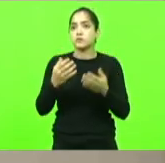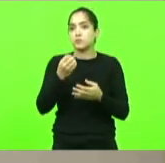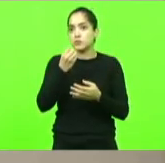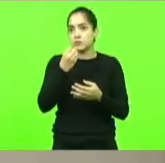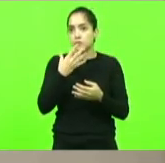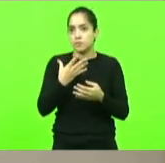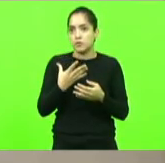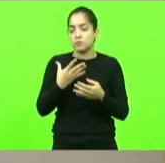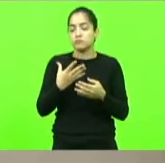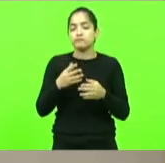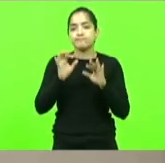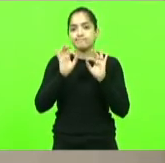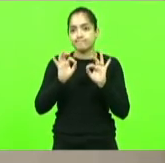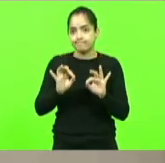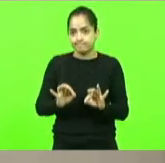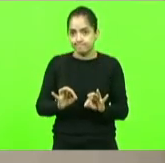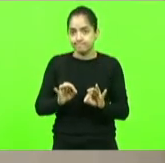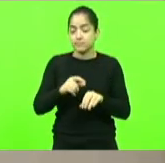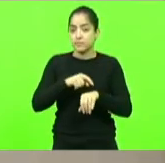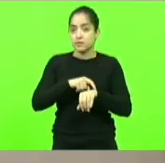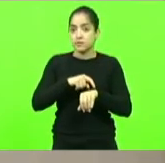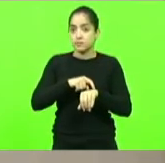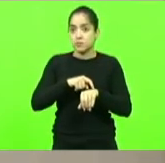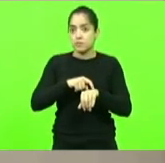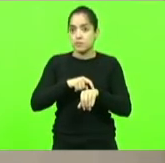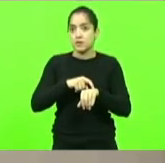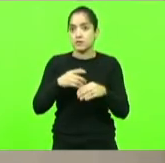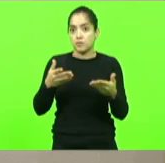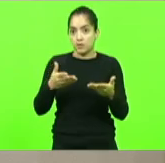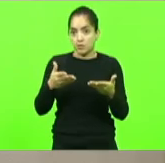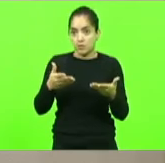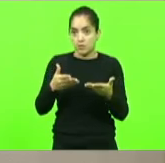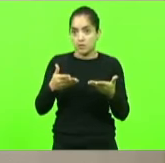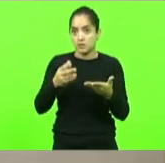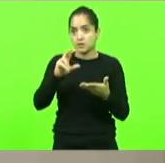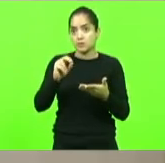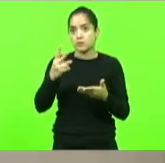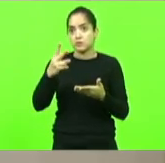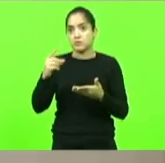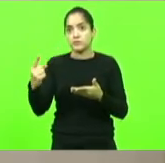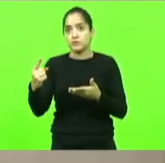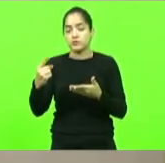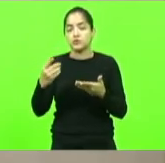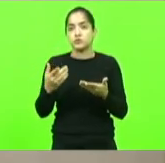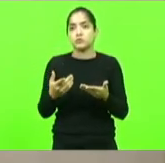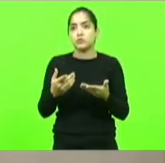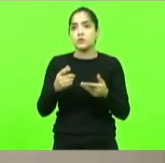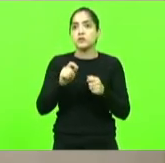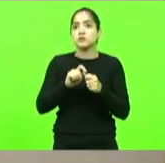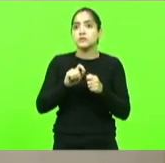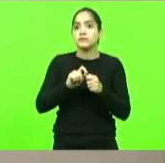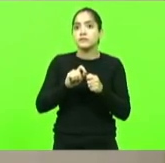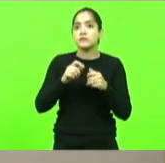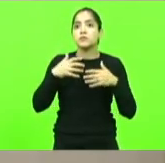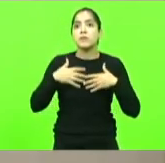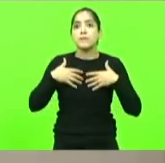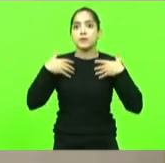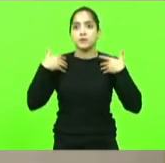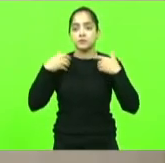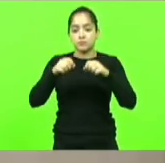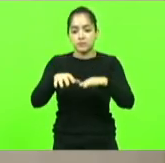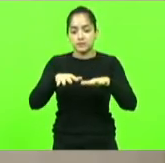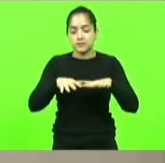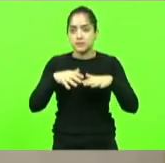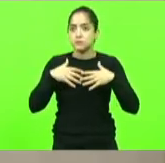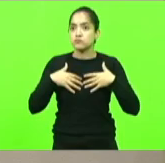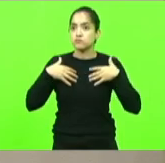eu não tenho dúvida que no momento oportuno ainda neste ano nós faremos aqui na casa uma grande homenagem uma sessão solena